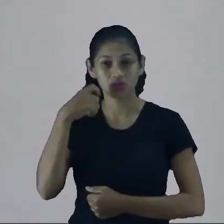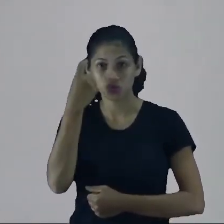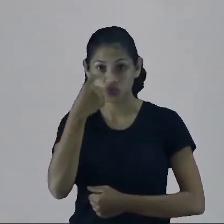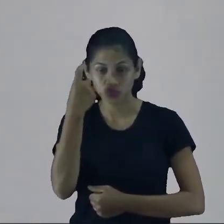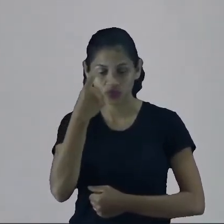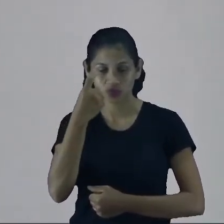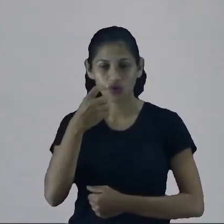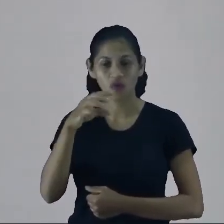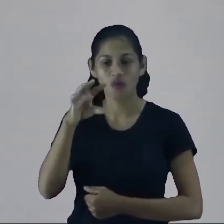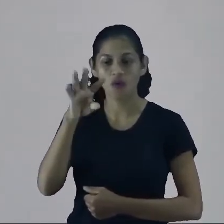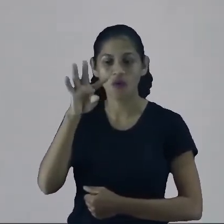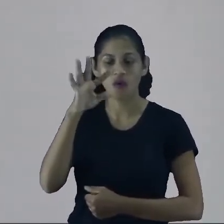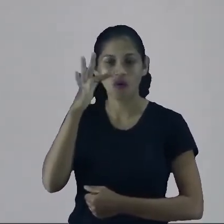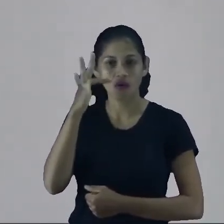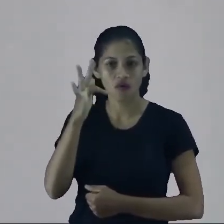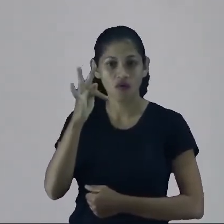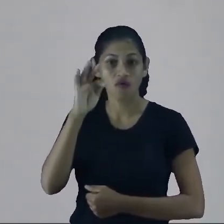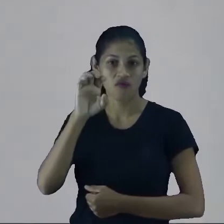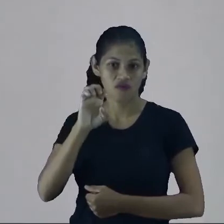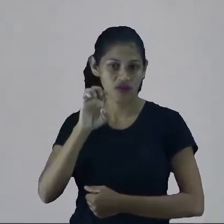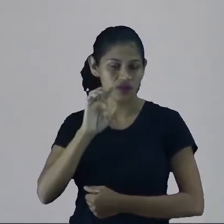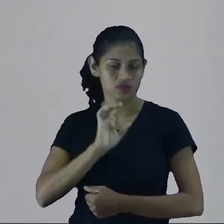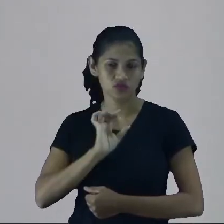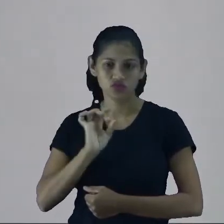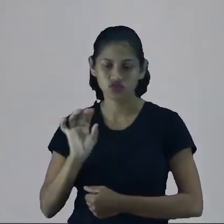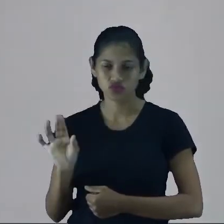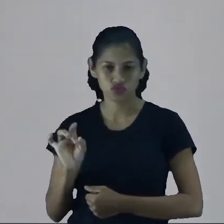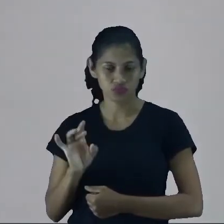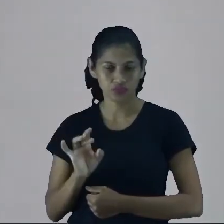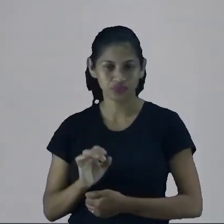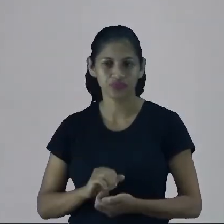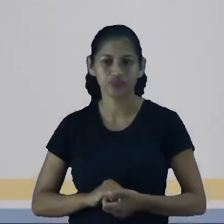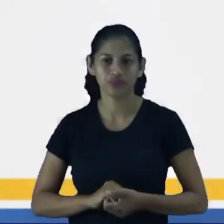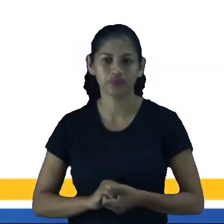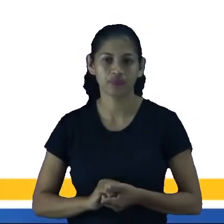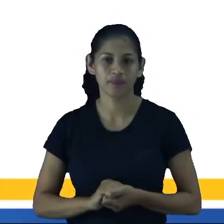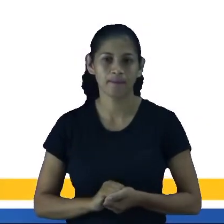hibridismo, né? Que é trocando ali o conhecimento das línguas, tá?